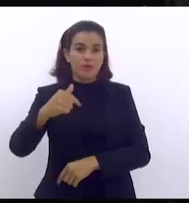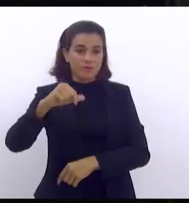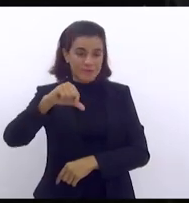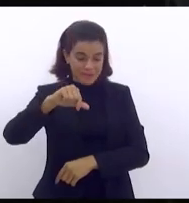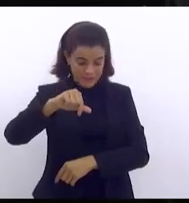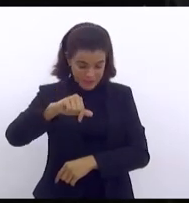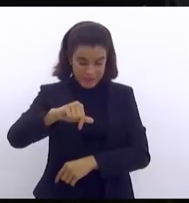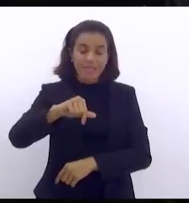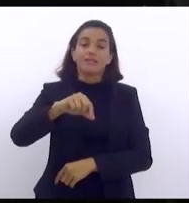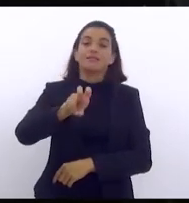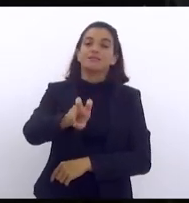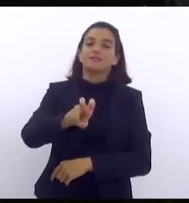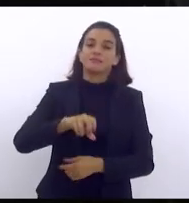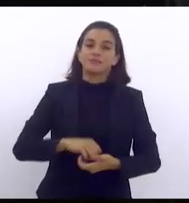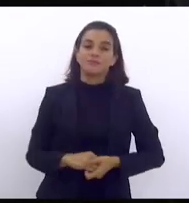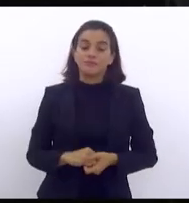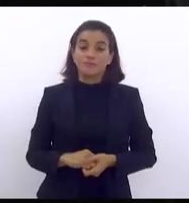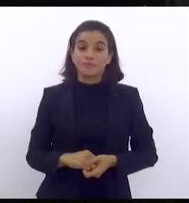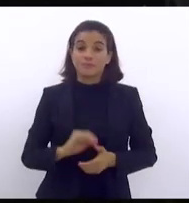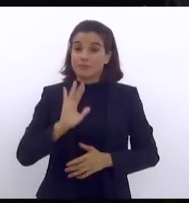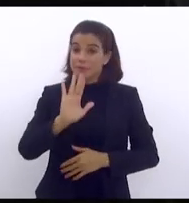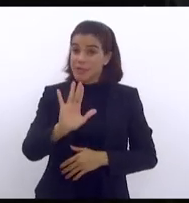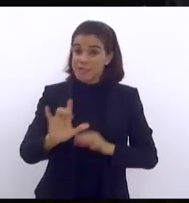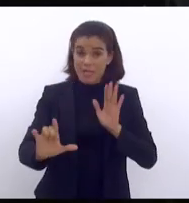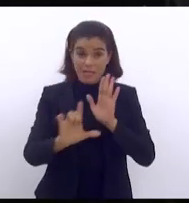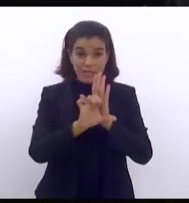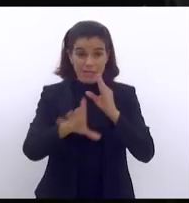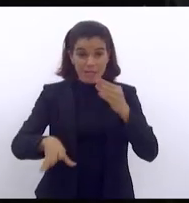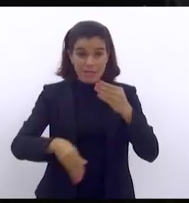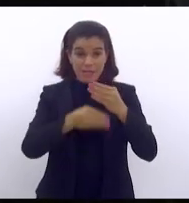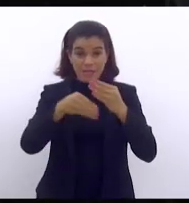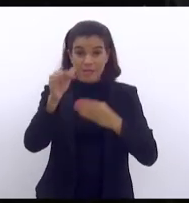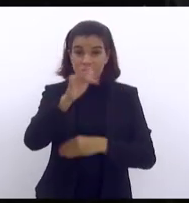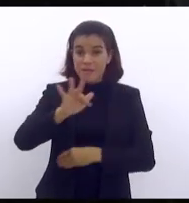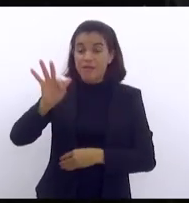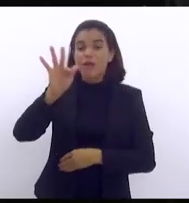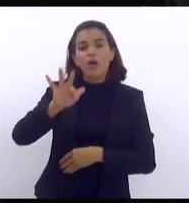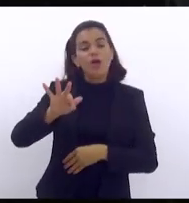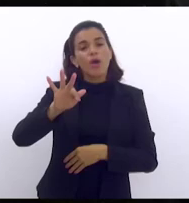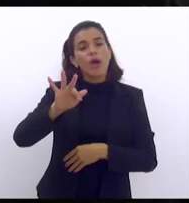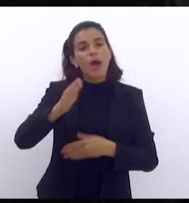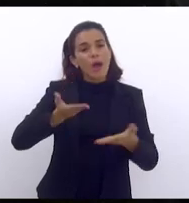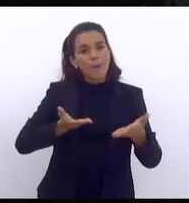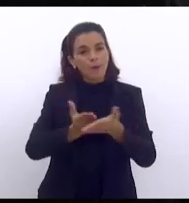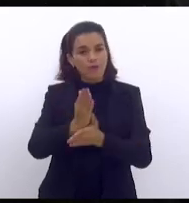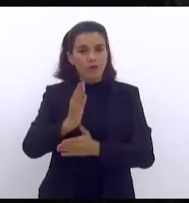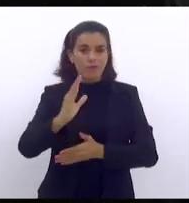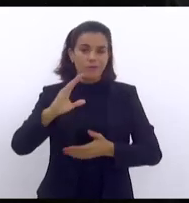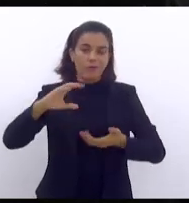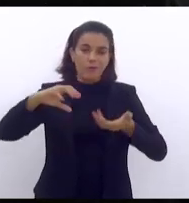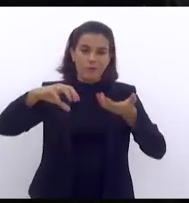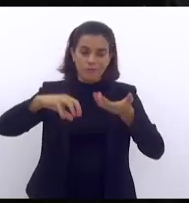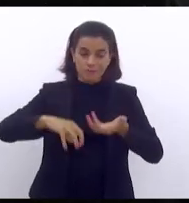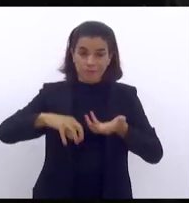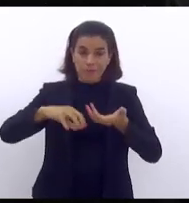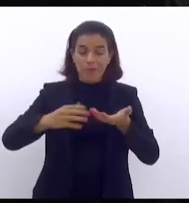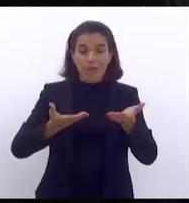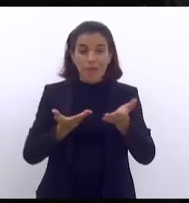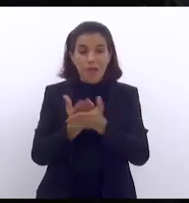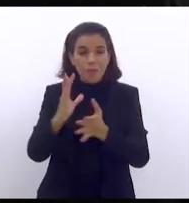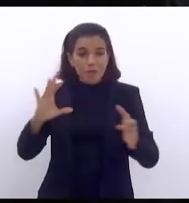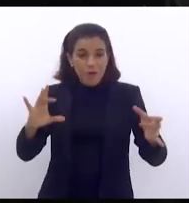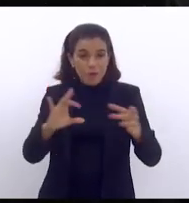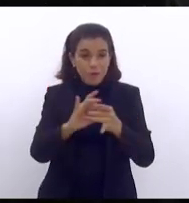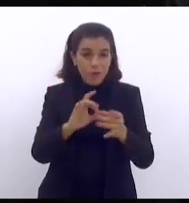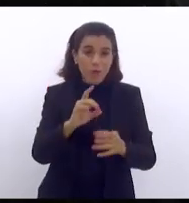a lei complementar federal aprovada pelo congresso nacional aprovou a fusão em